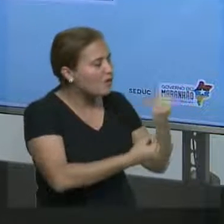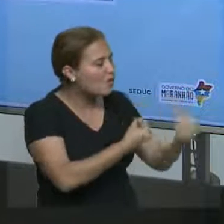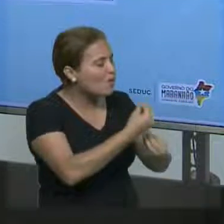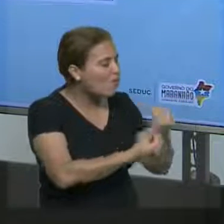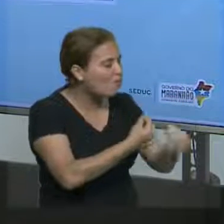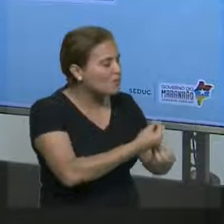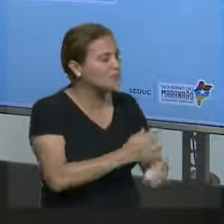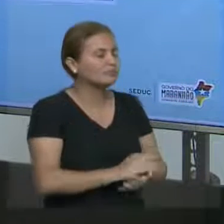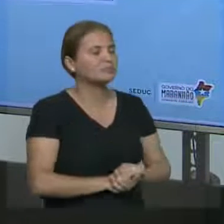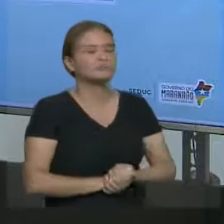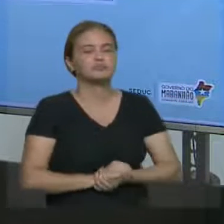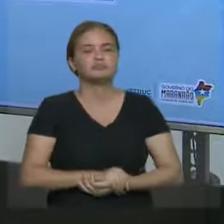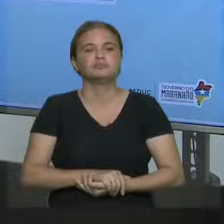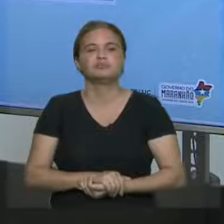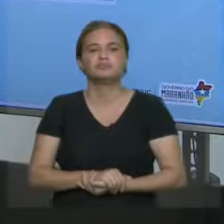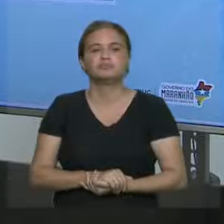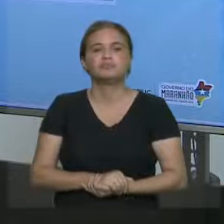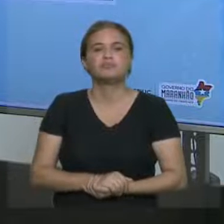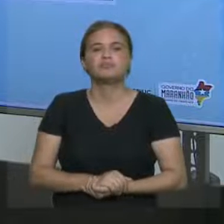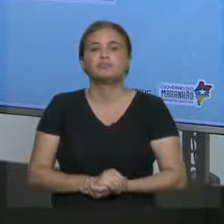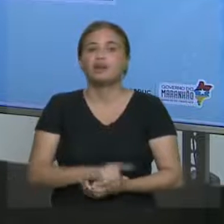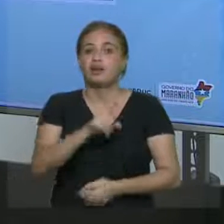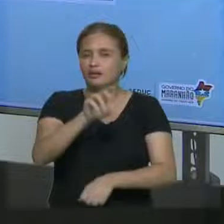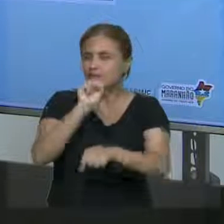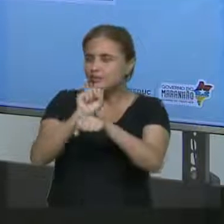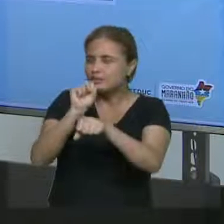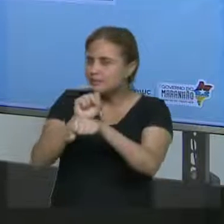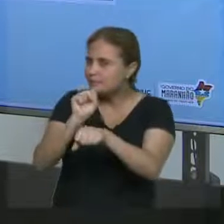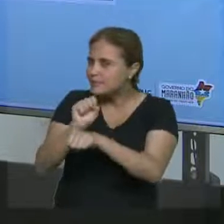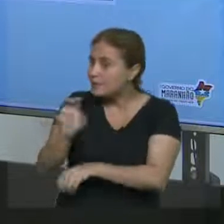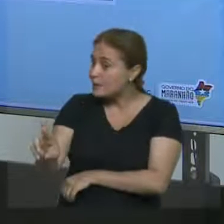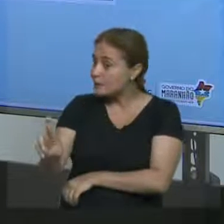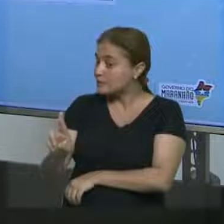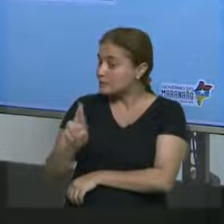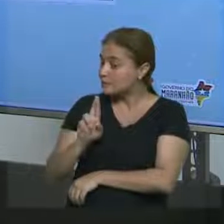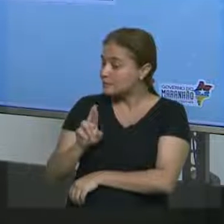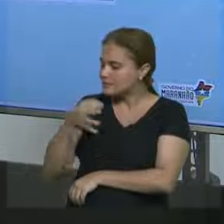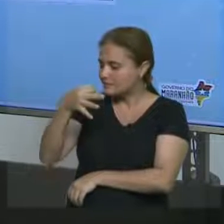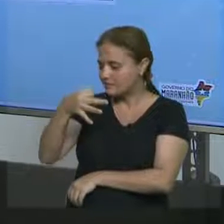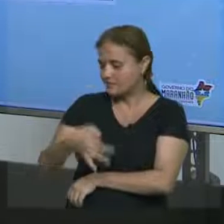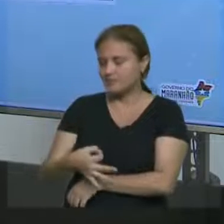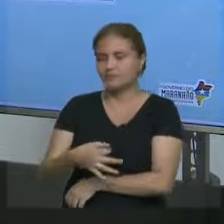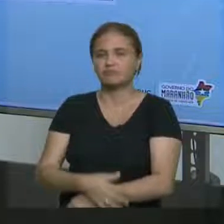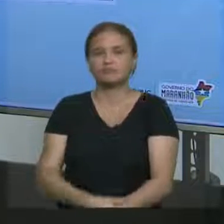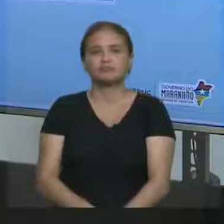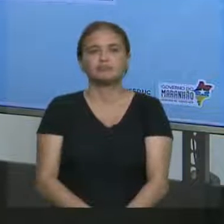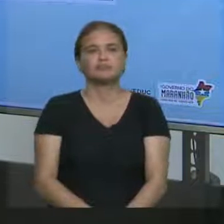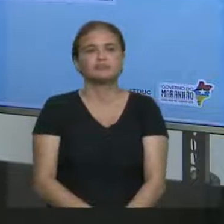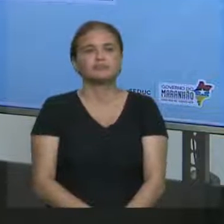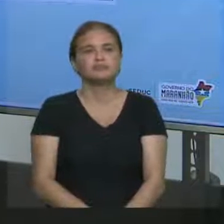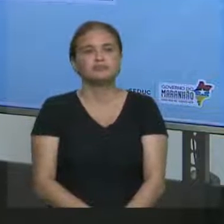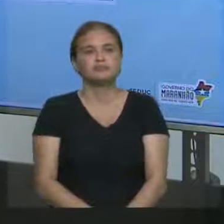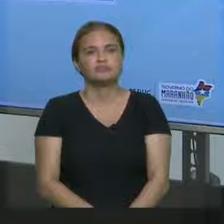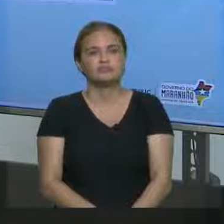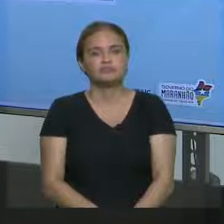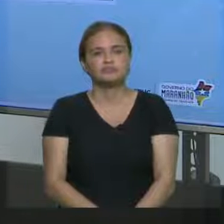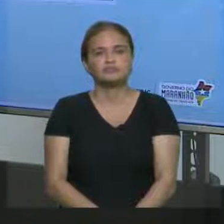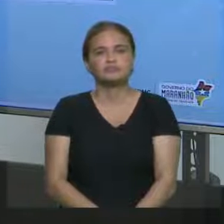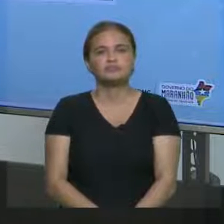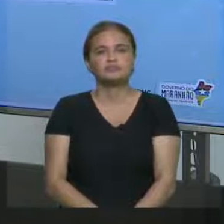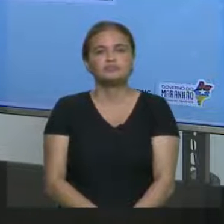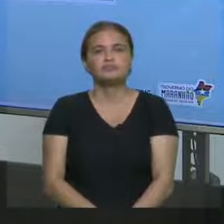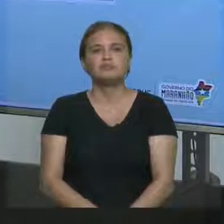ansiosamente em breve por sua resposta, tá? E vamos ver a resposta aí. Na little A, a pessoa diz, I like